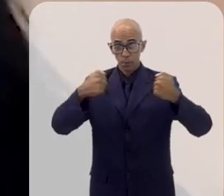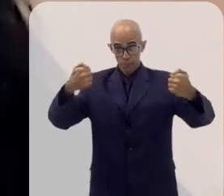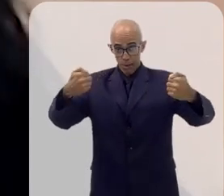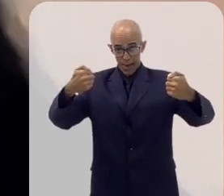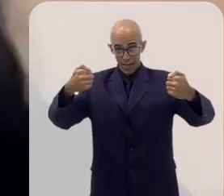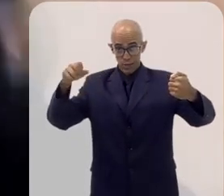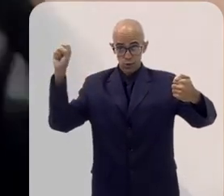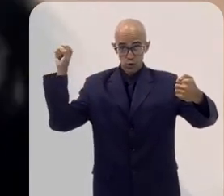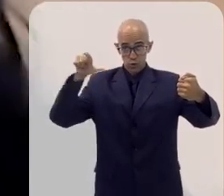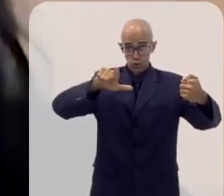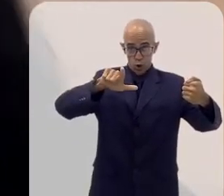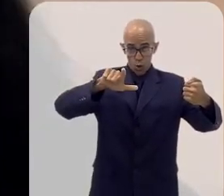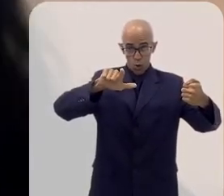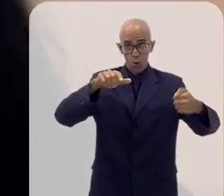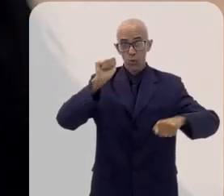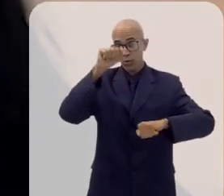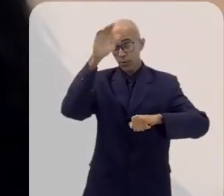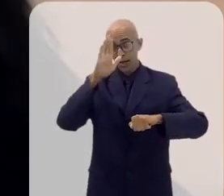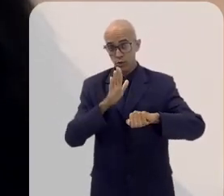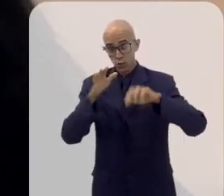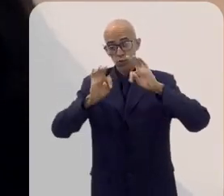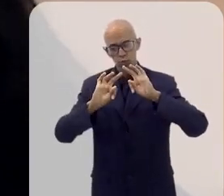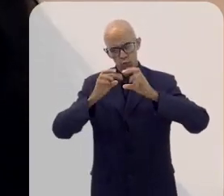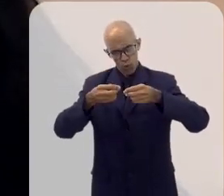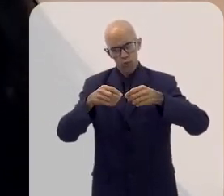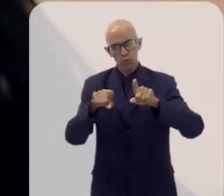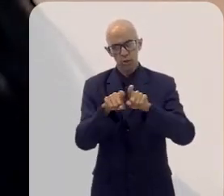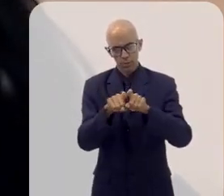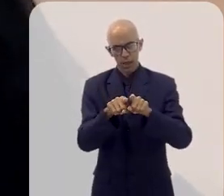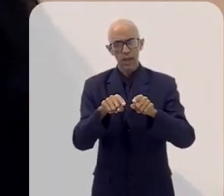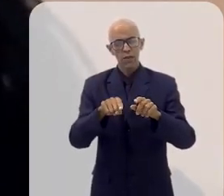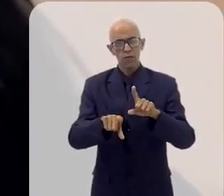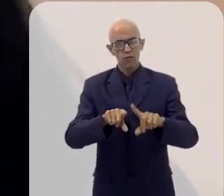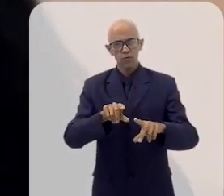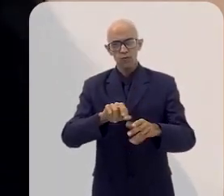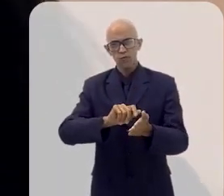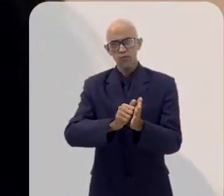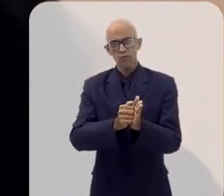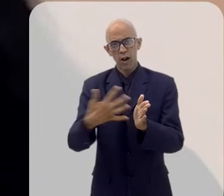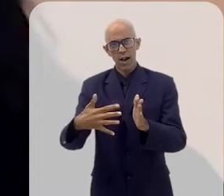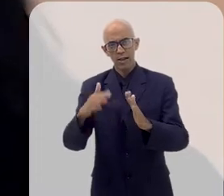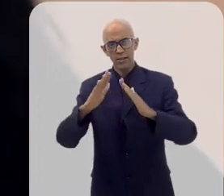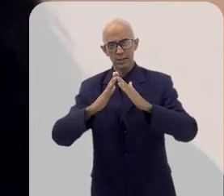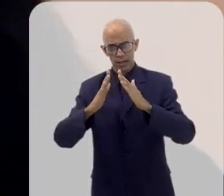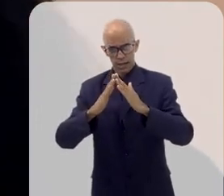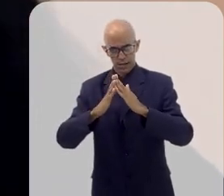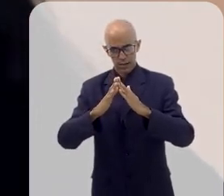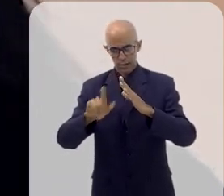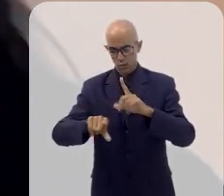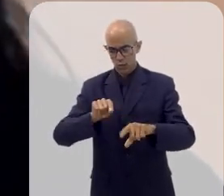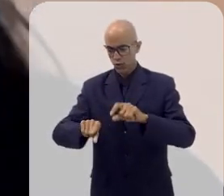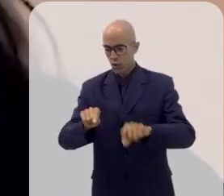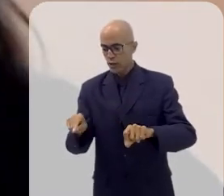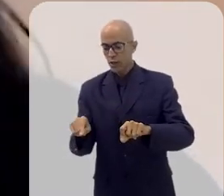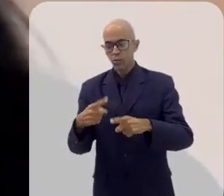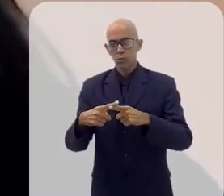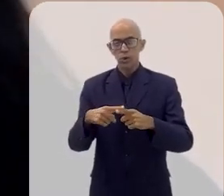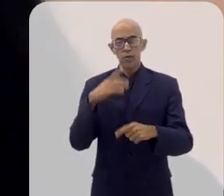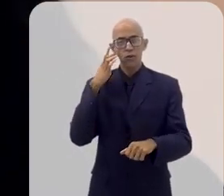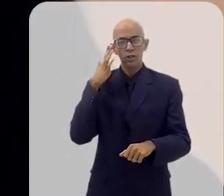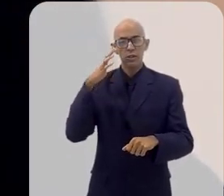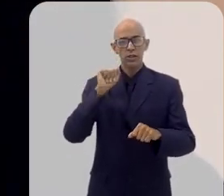residências, como o Brasil todo é assim, muitas residências têm optado por utilizar a energia solar devido à